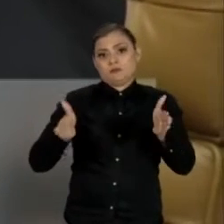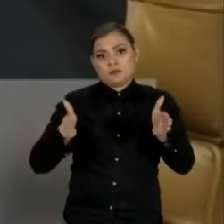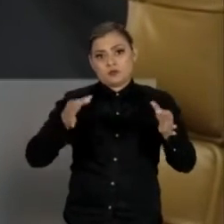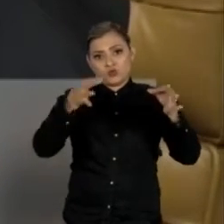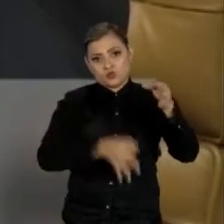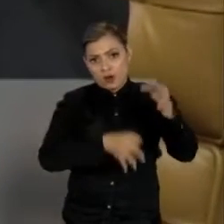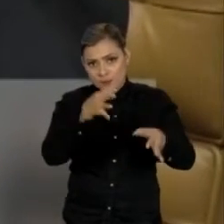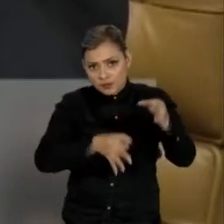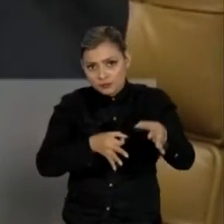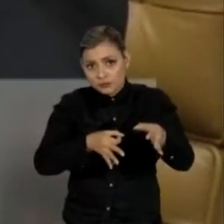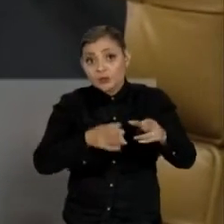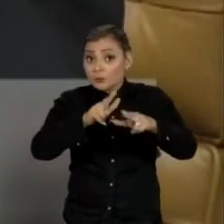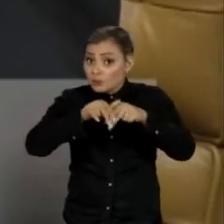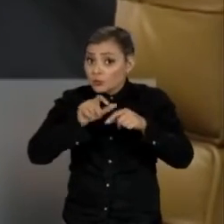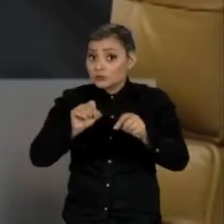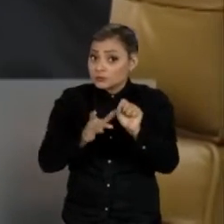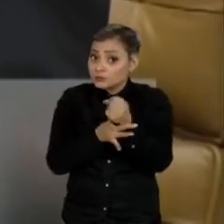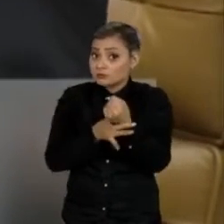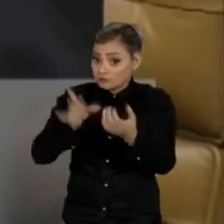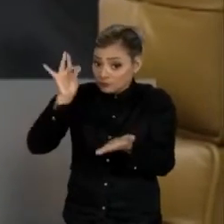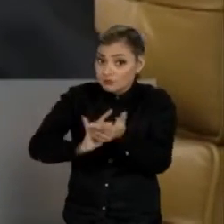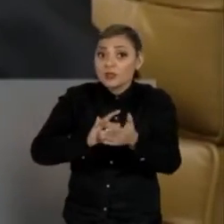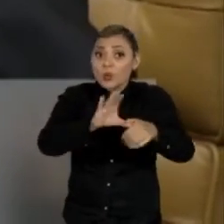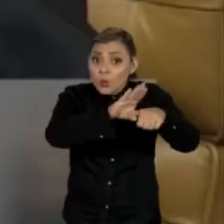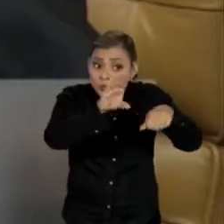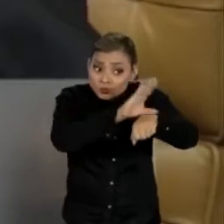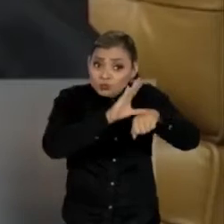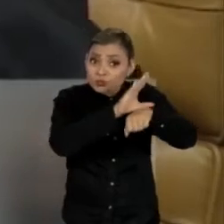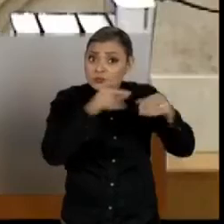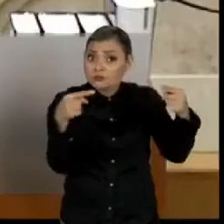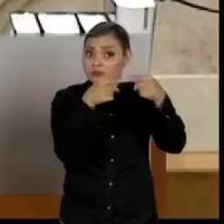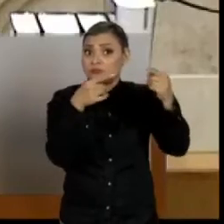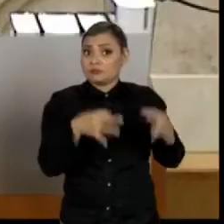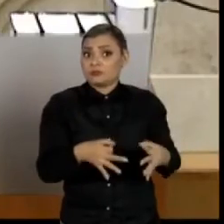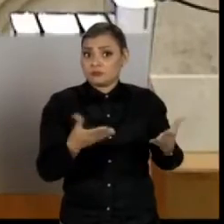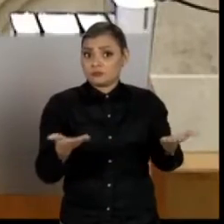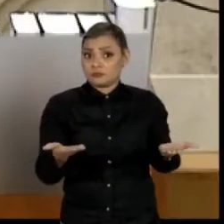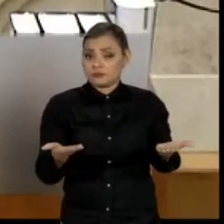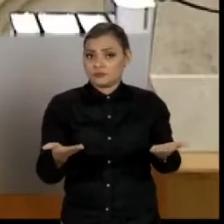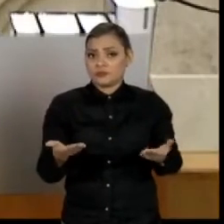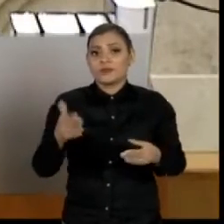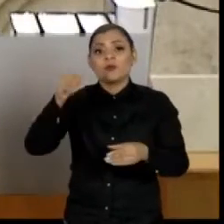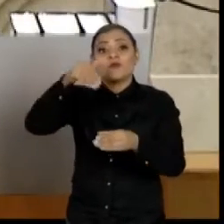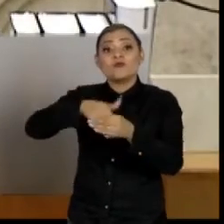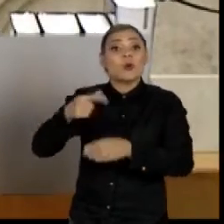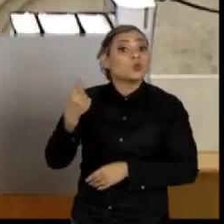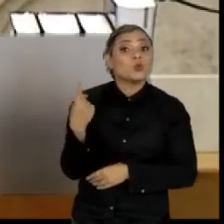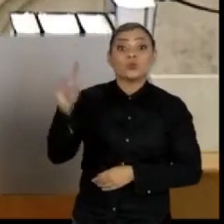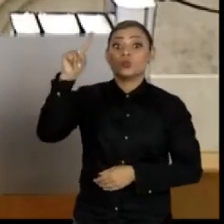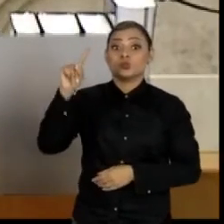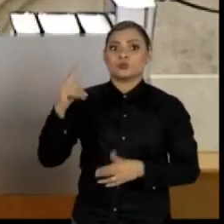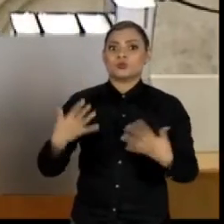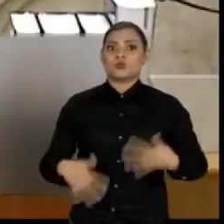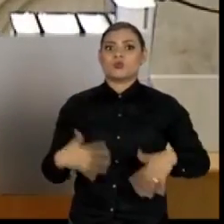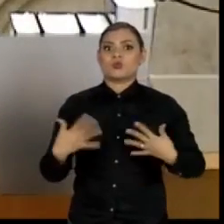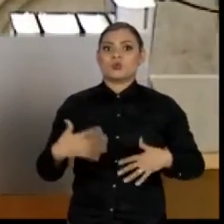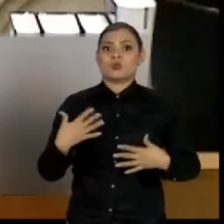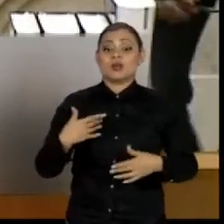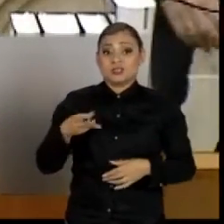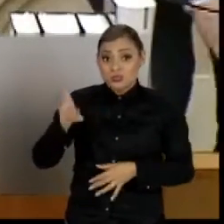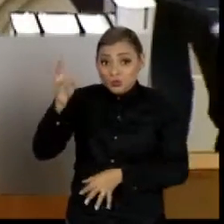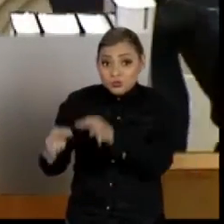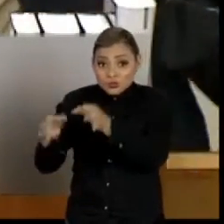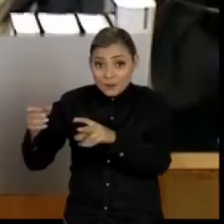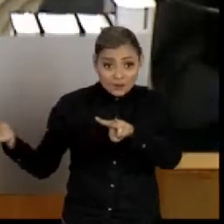tal como expressamente assegurado pela própria Constituição da República. O chamado voto de Minerva, que proibiu a prisão após